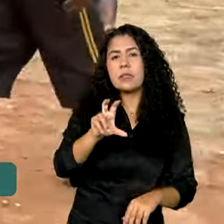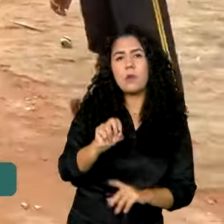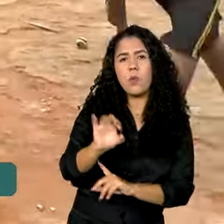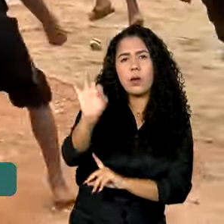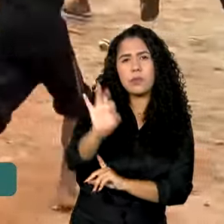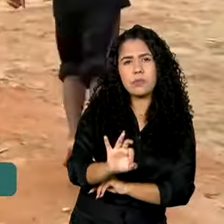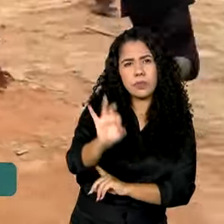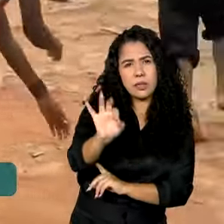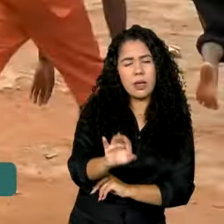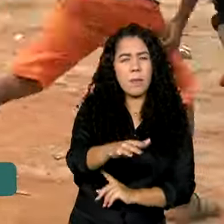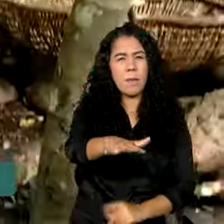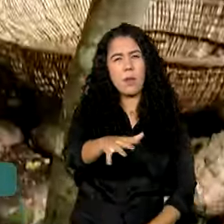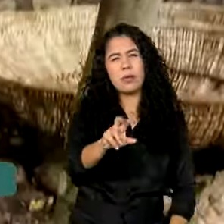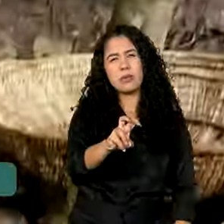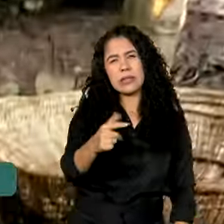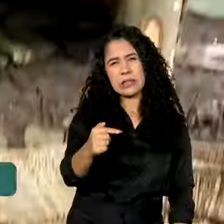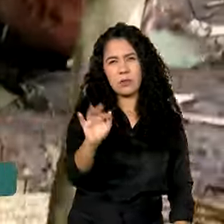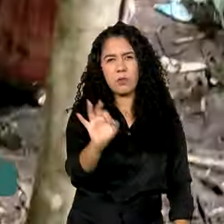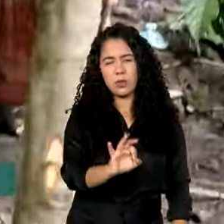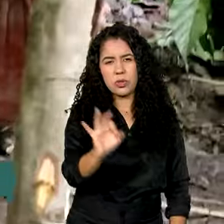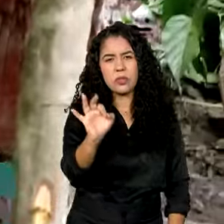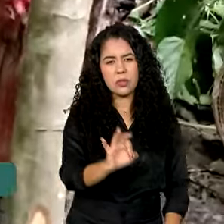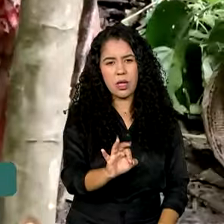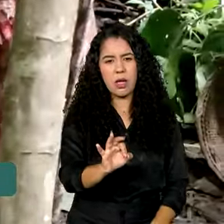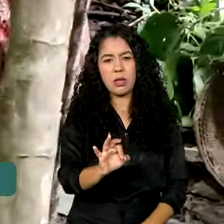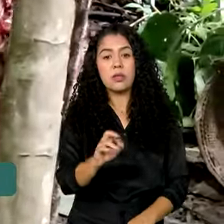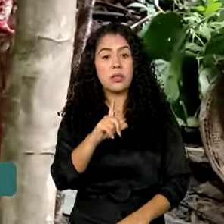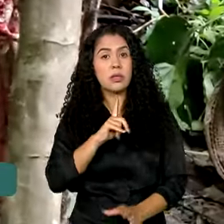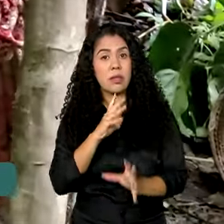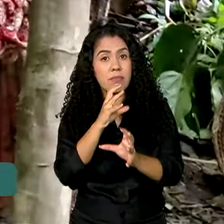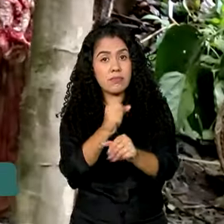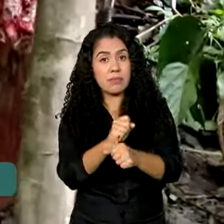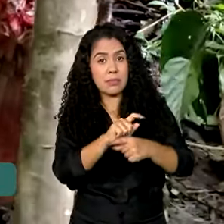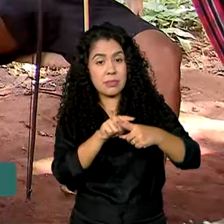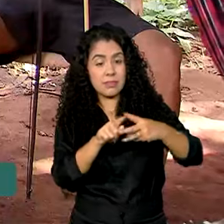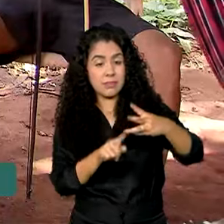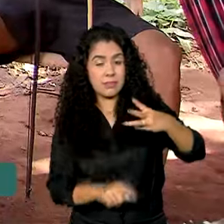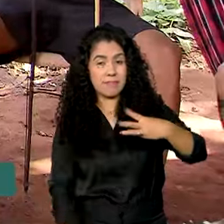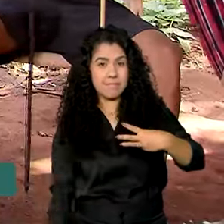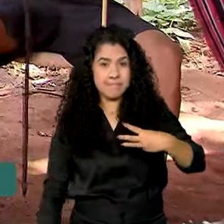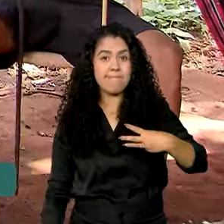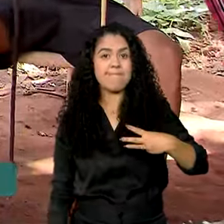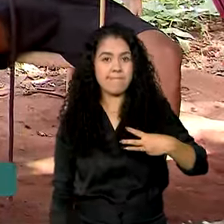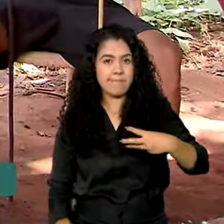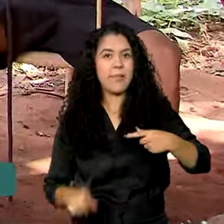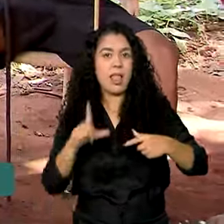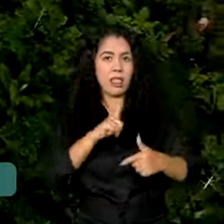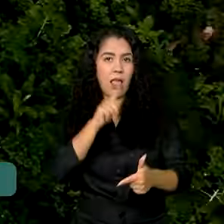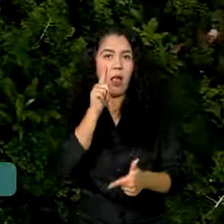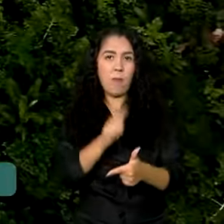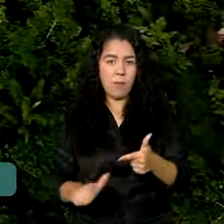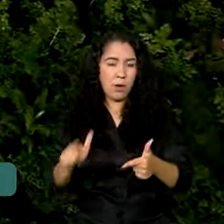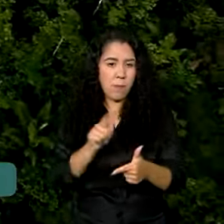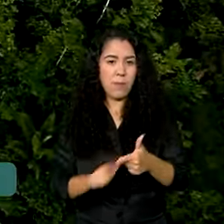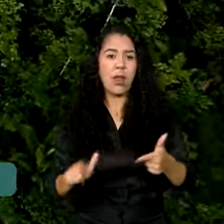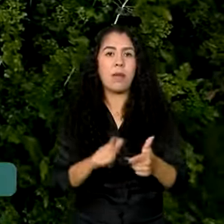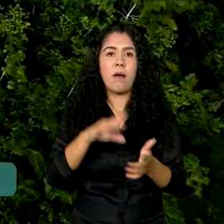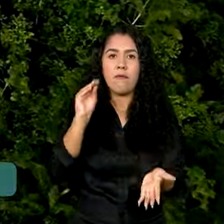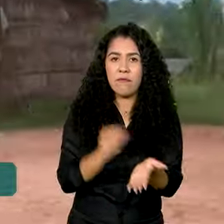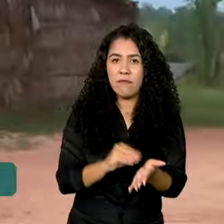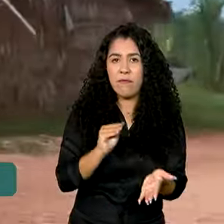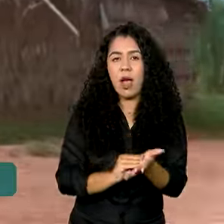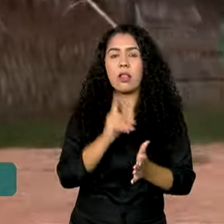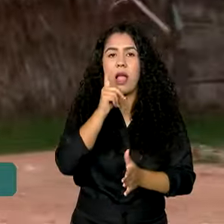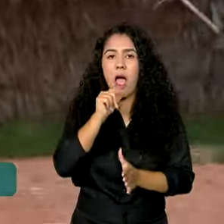57%, combina as três situações, ou seja, apresenta problemas com o abastecimento de